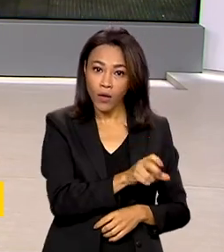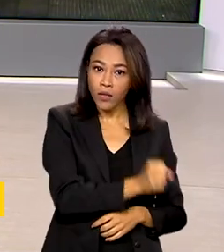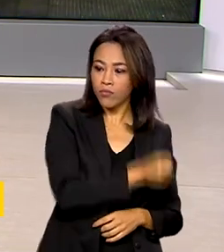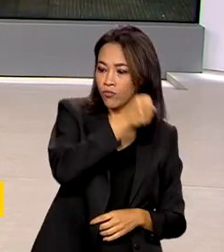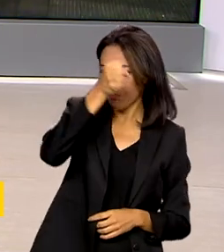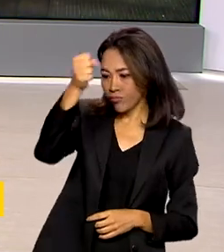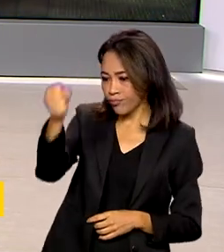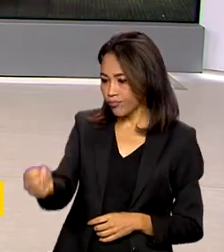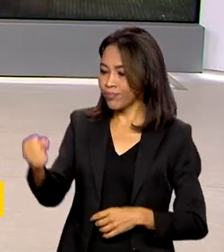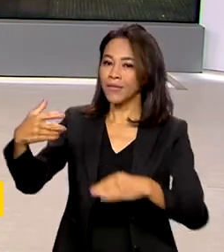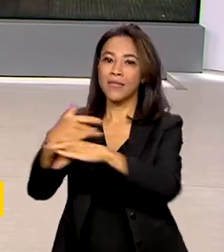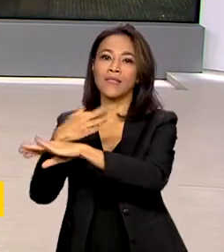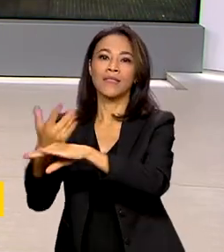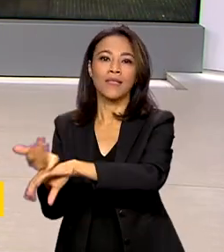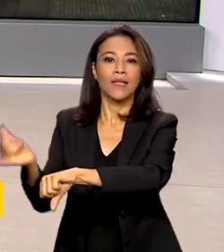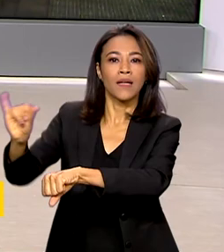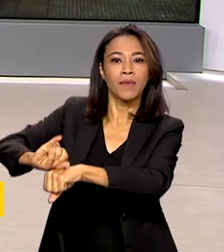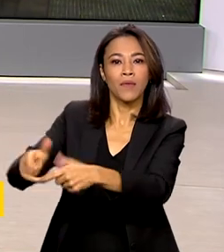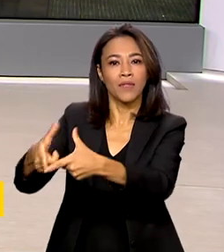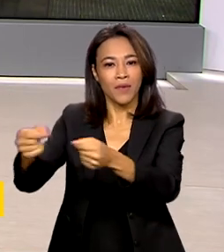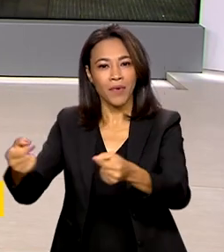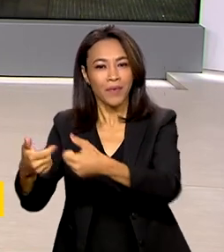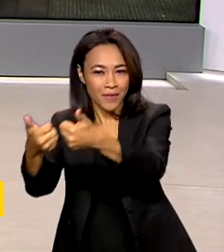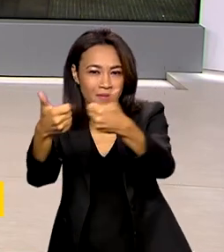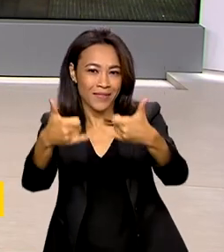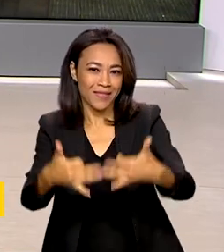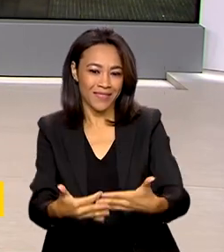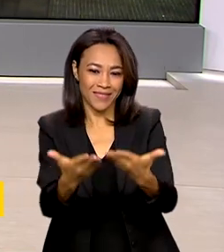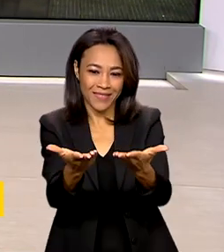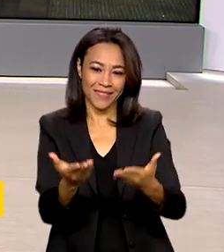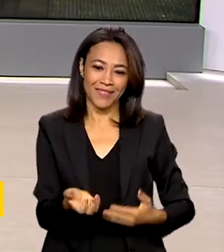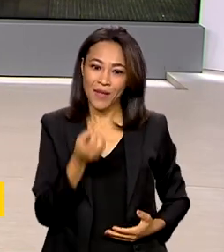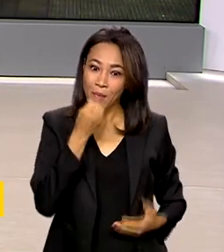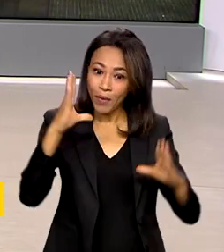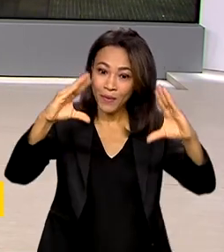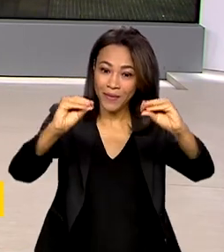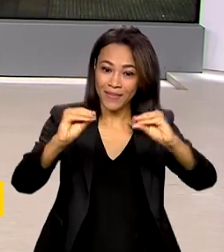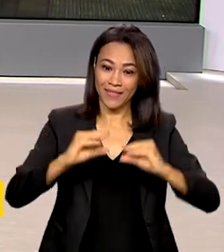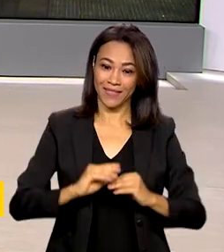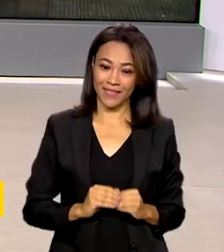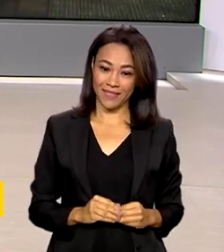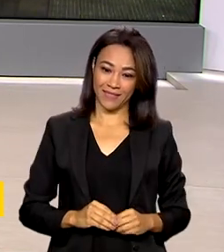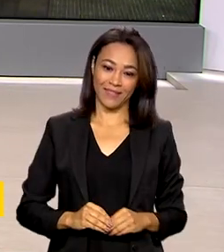e traz as informações para a gente. Bom dia, boa noite para você, Luana.